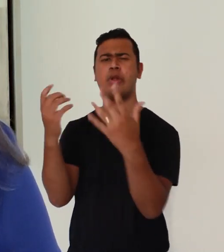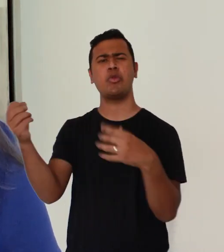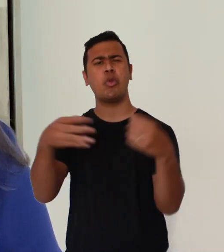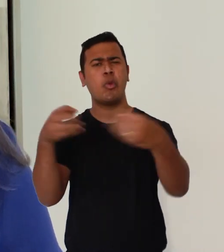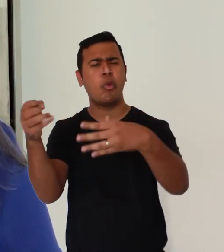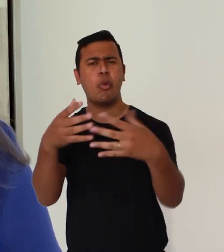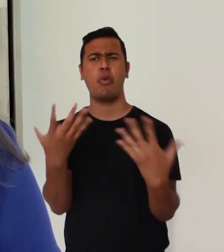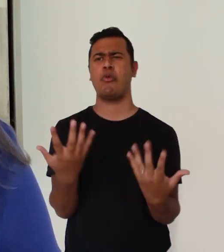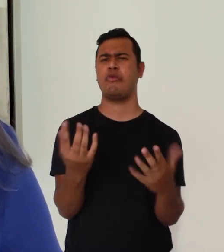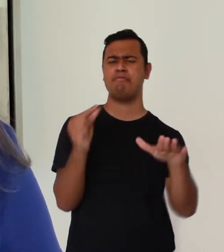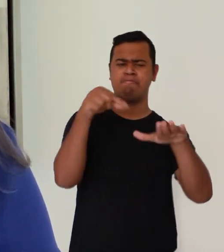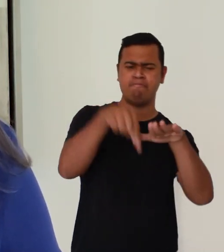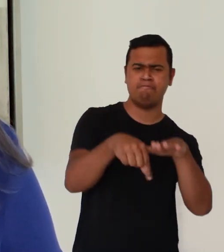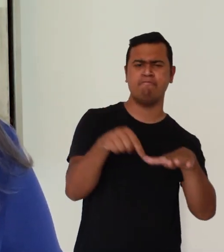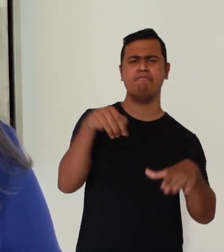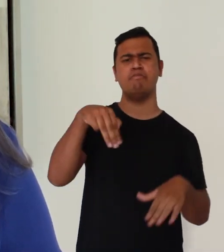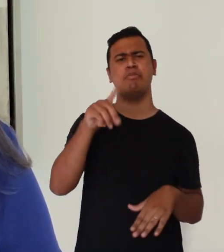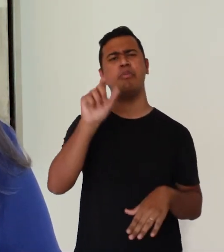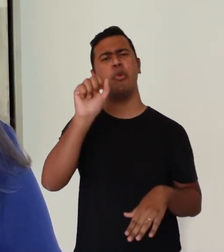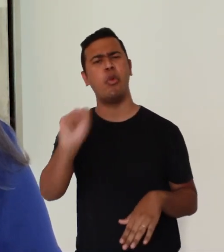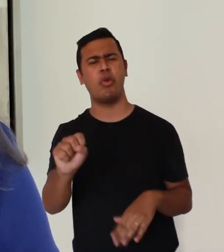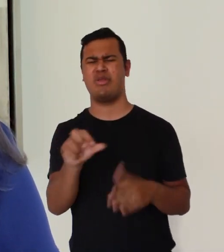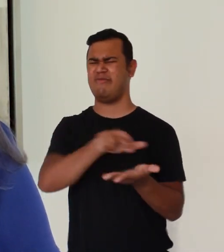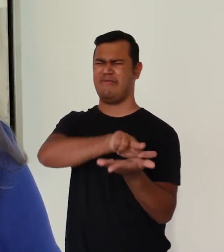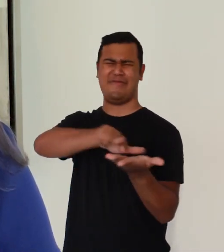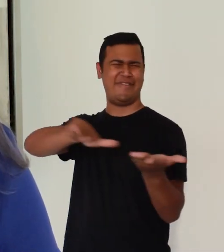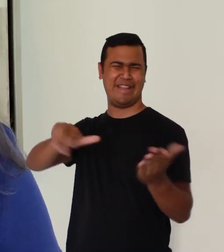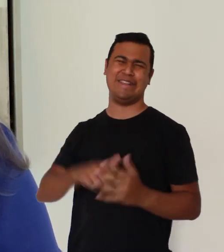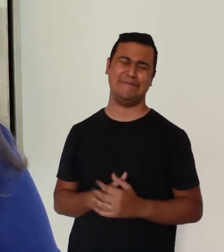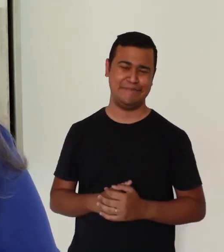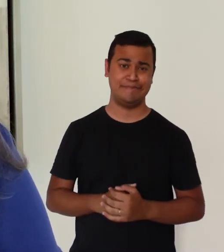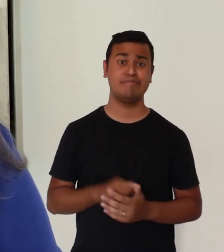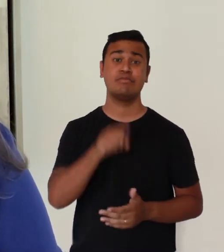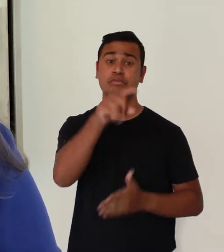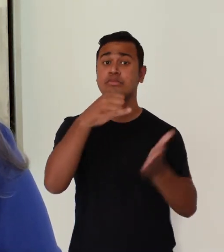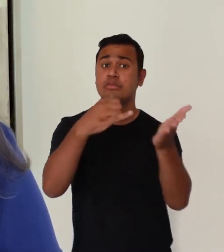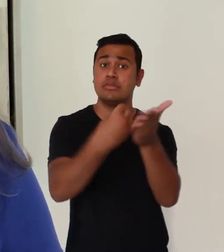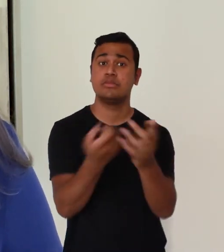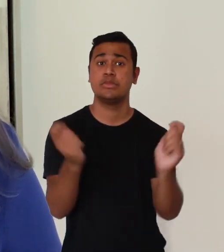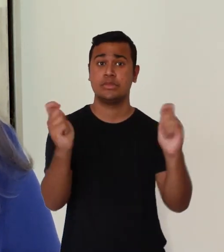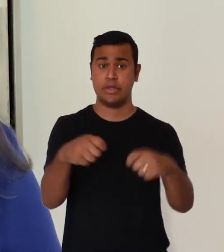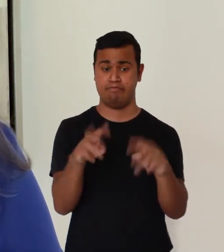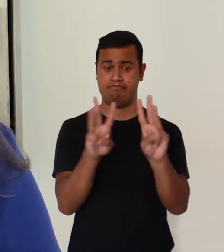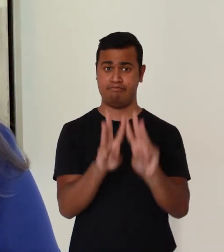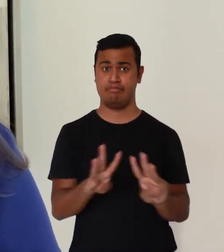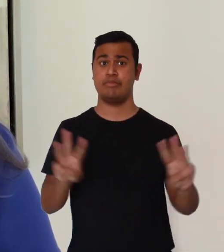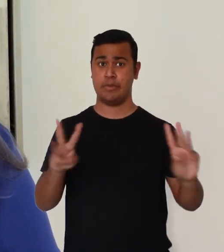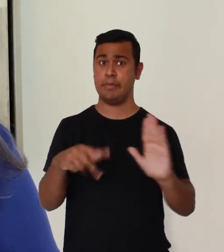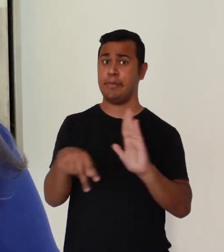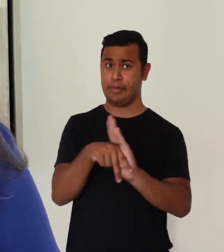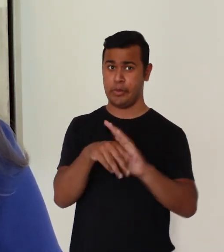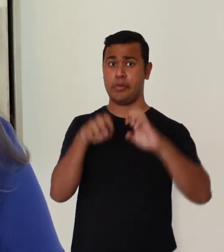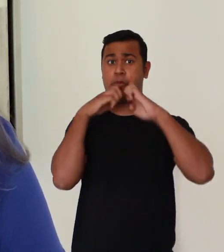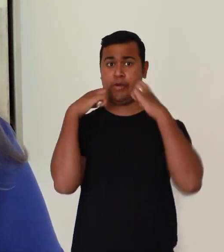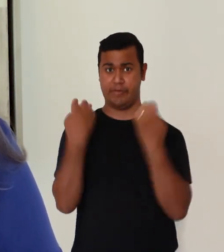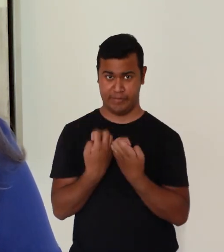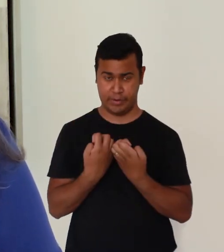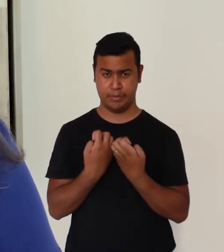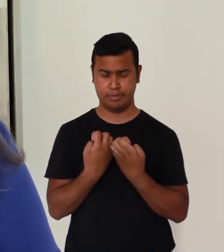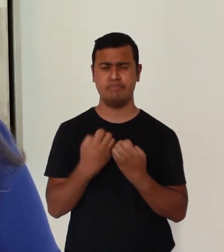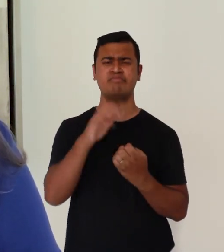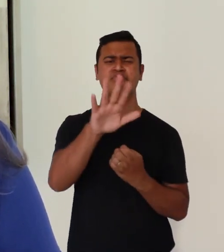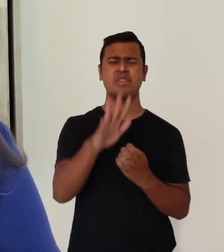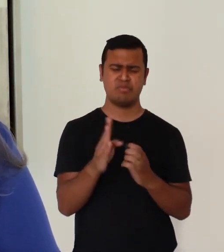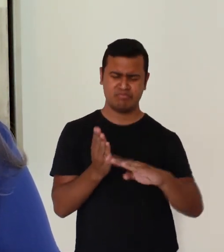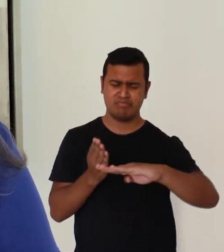produção de sementes milmudas e outros. Você pode fazer a sua inscrição no site do evento e